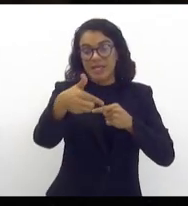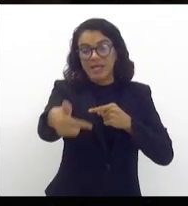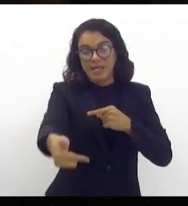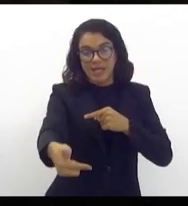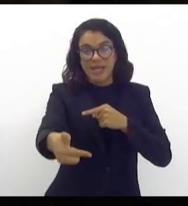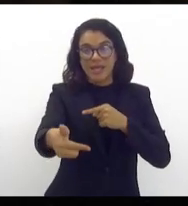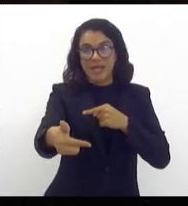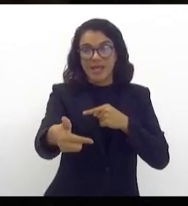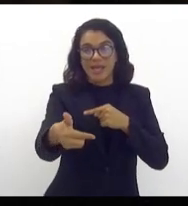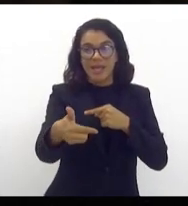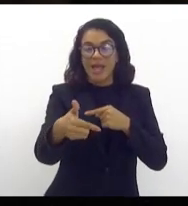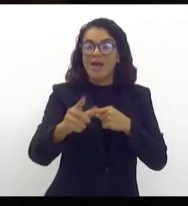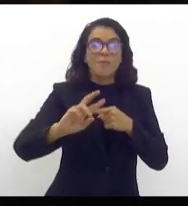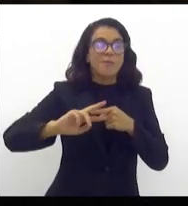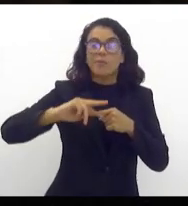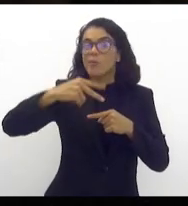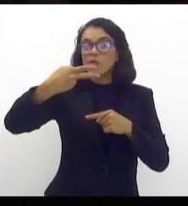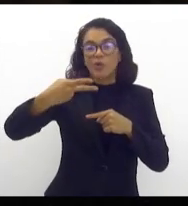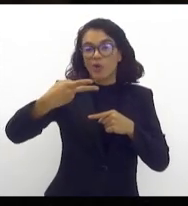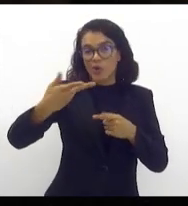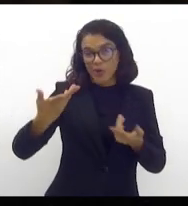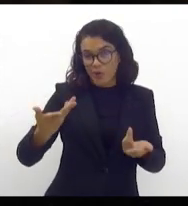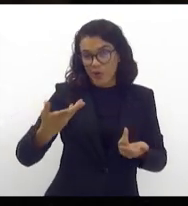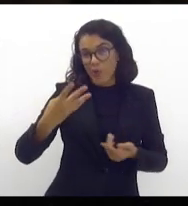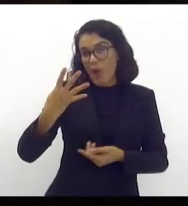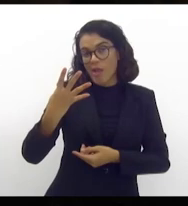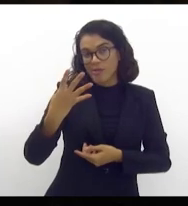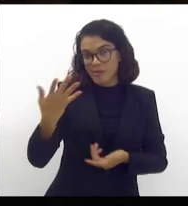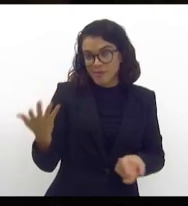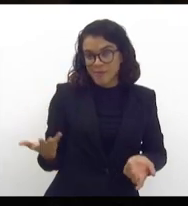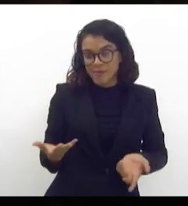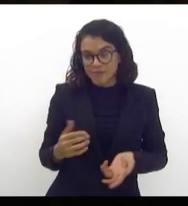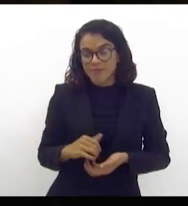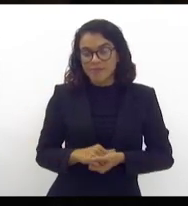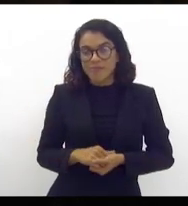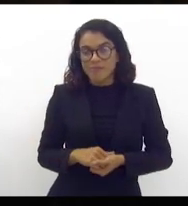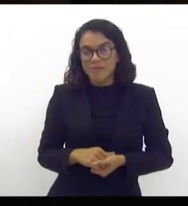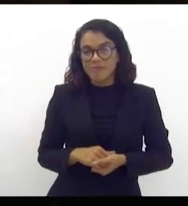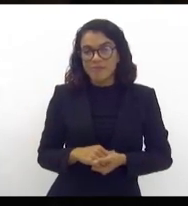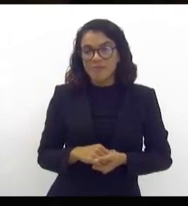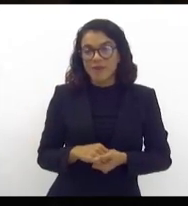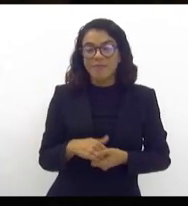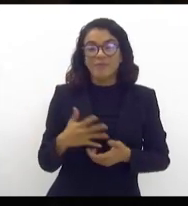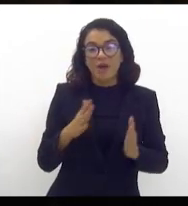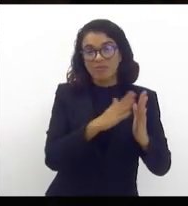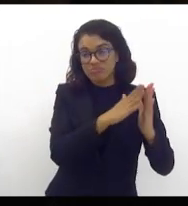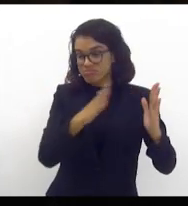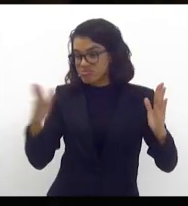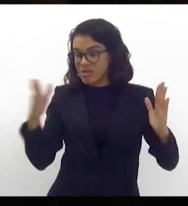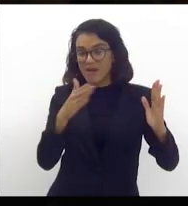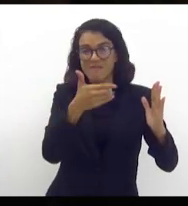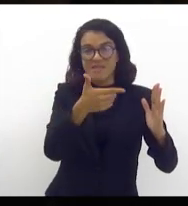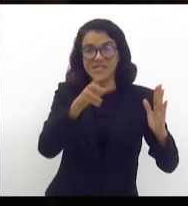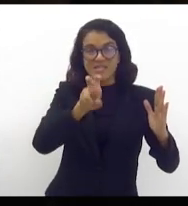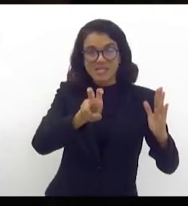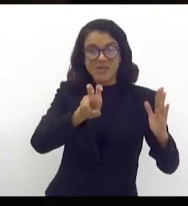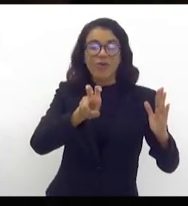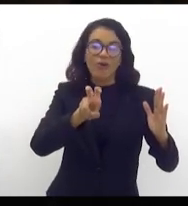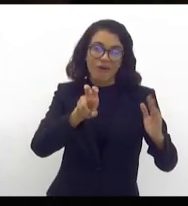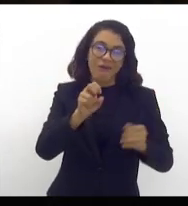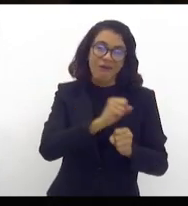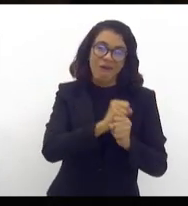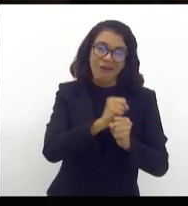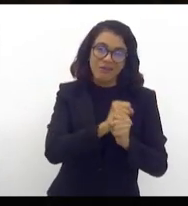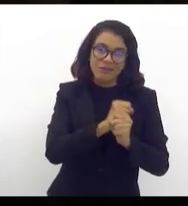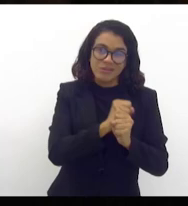passado, passou a ser 4. Ponderadamente, nesses 25 anos, 5,2